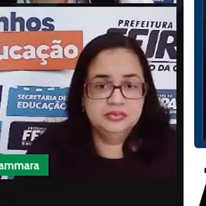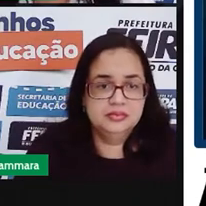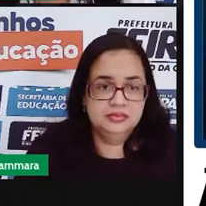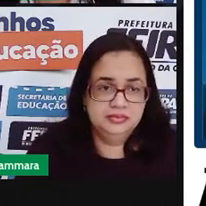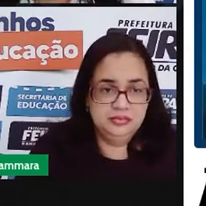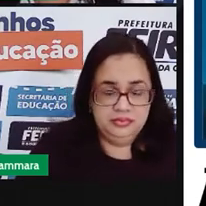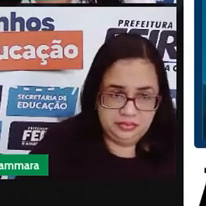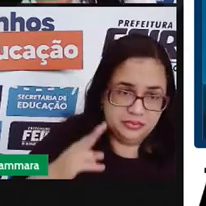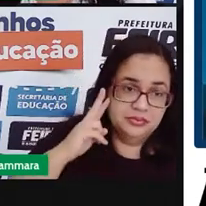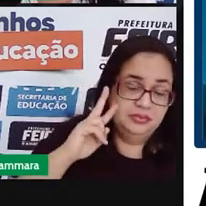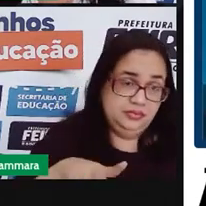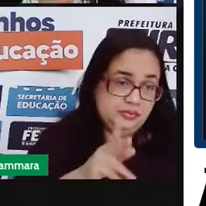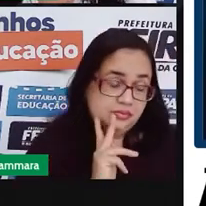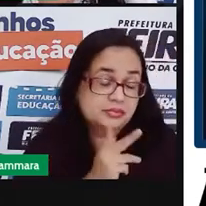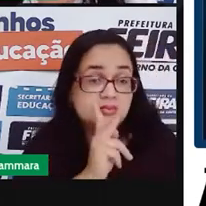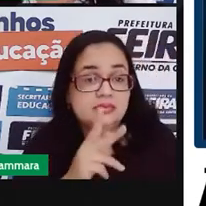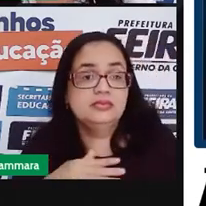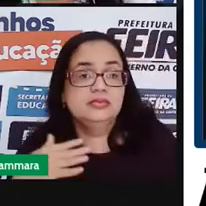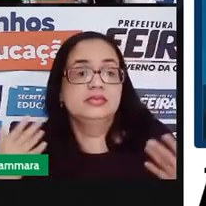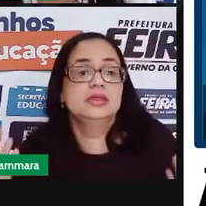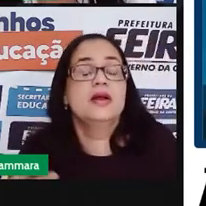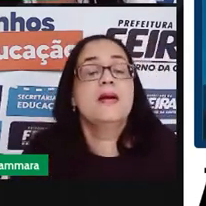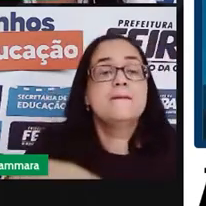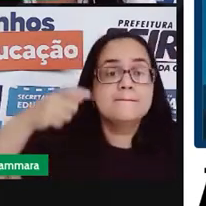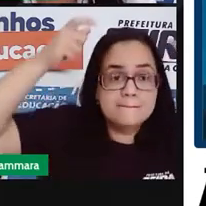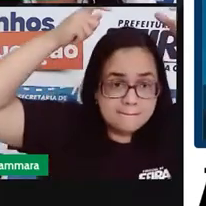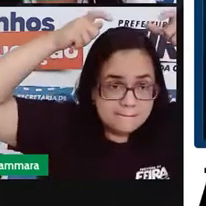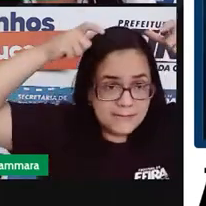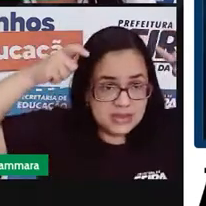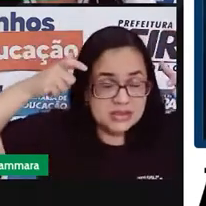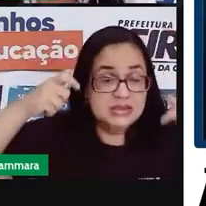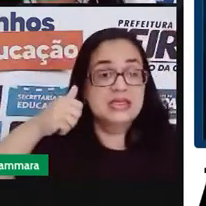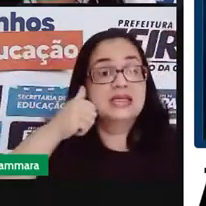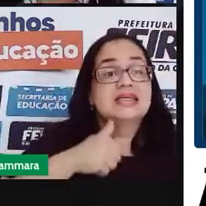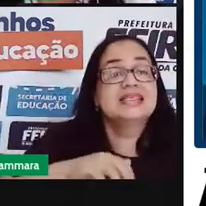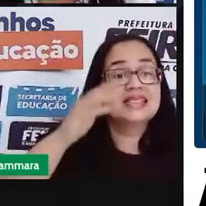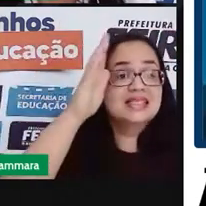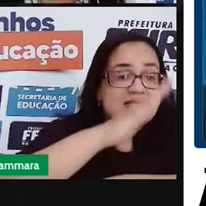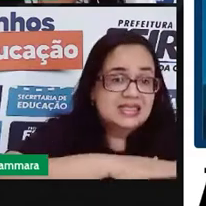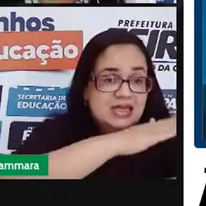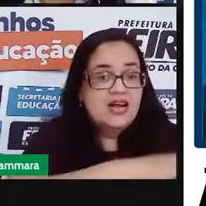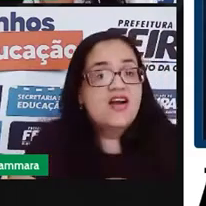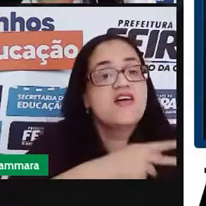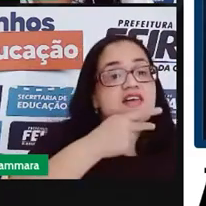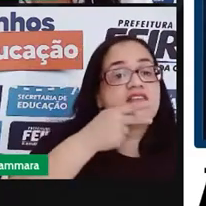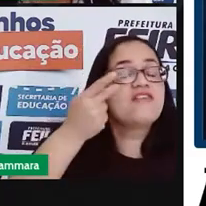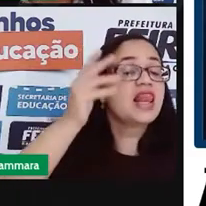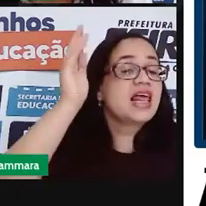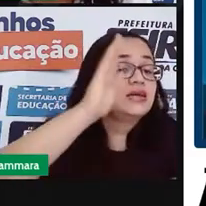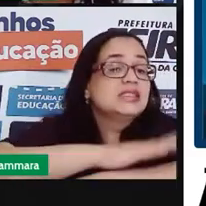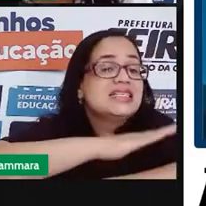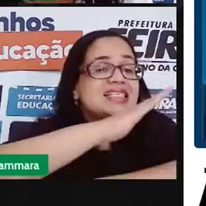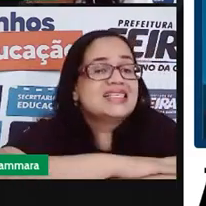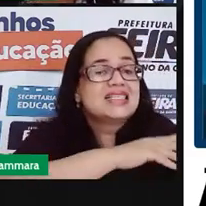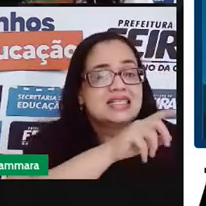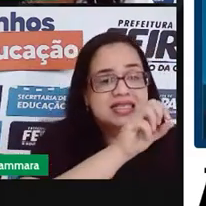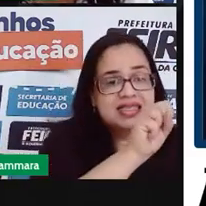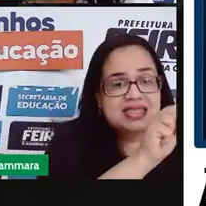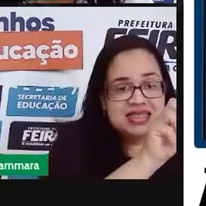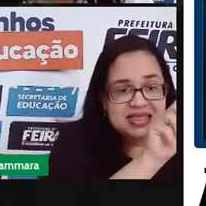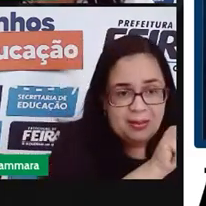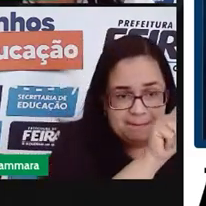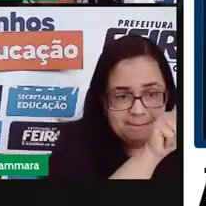Vamos falar? Fale aí. Princesa. Agora fale sapo.